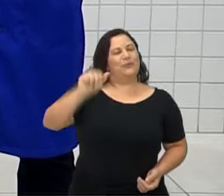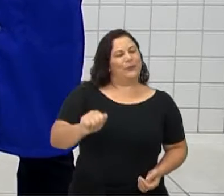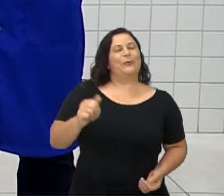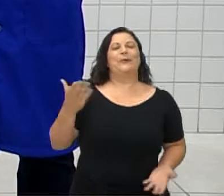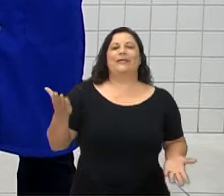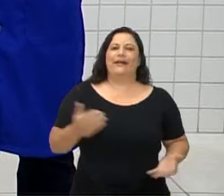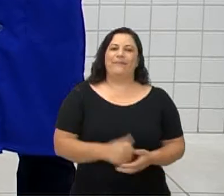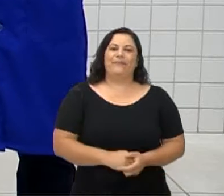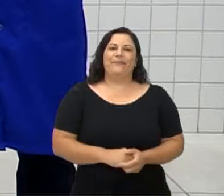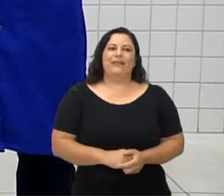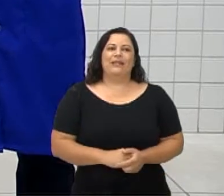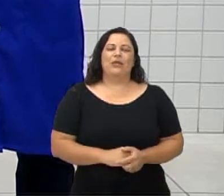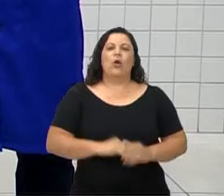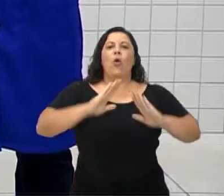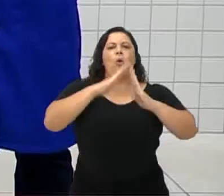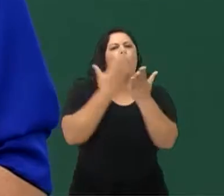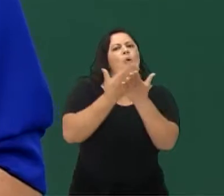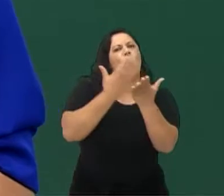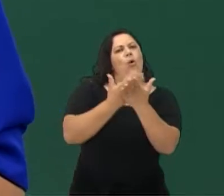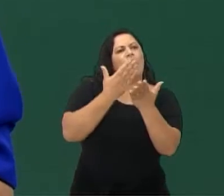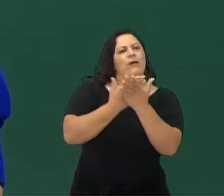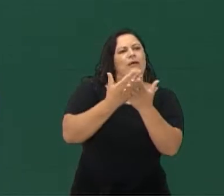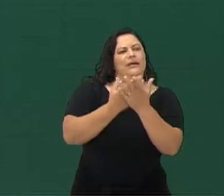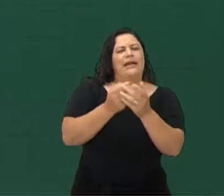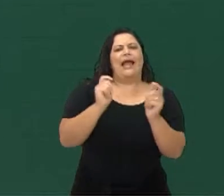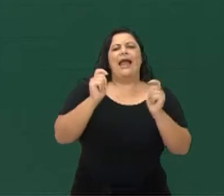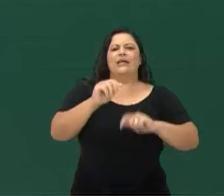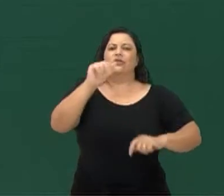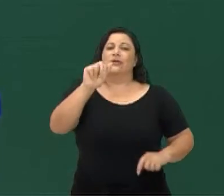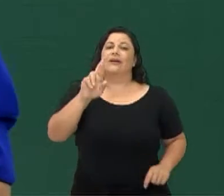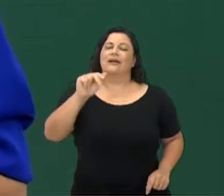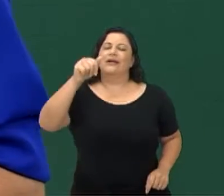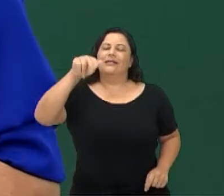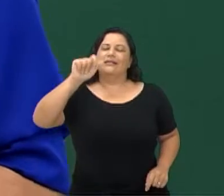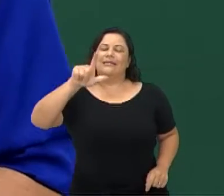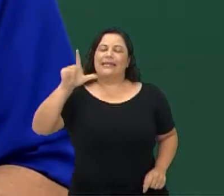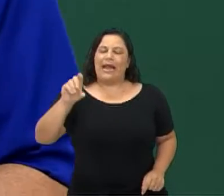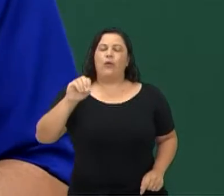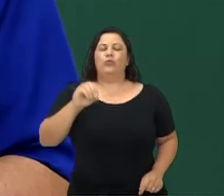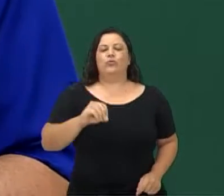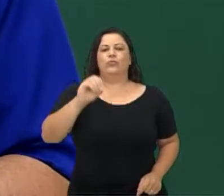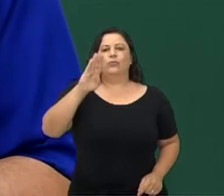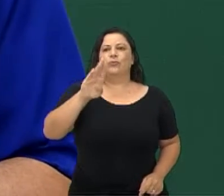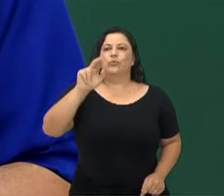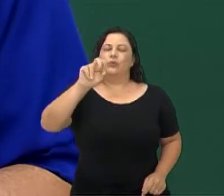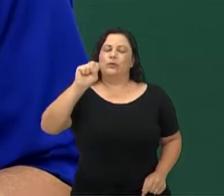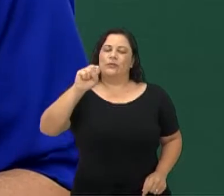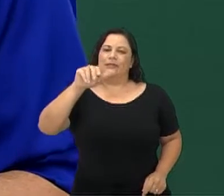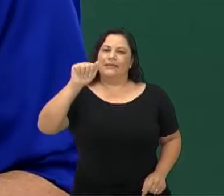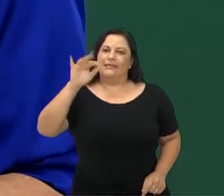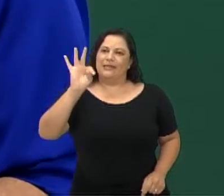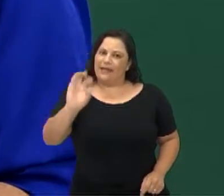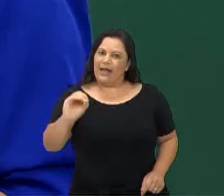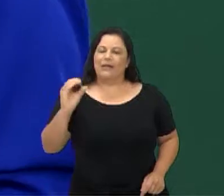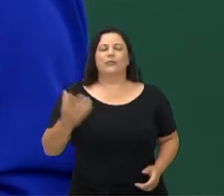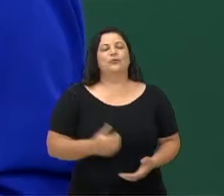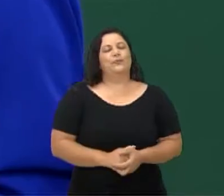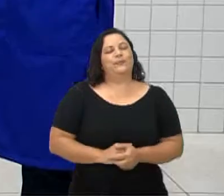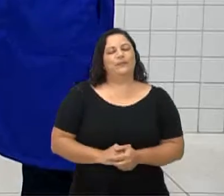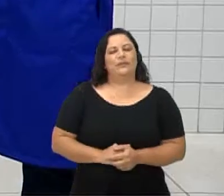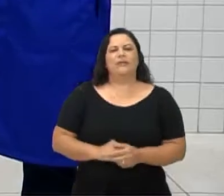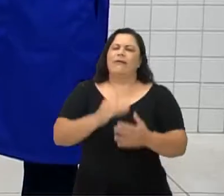Estadual Arnaldo Busato, mora em Quedas do Iguaçu. Manda um abraço pra nós, um abraço pra você também, Bruna.